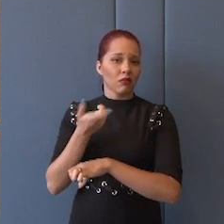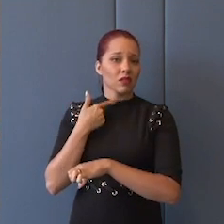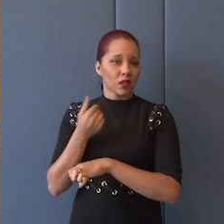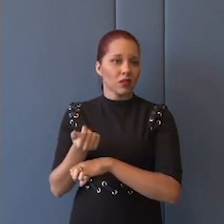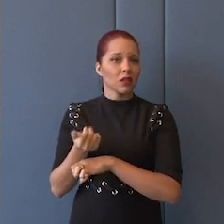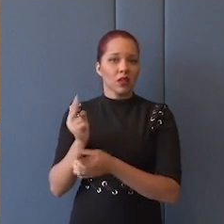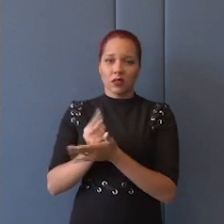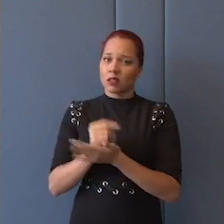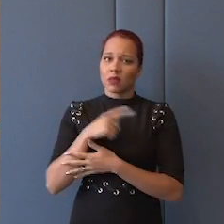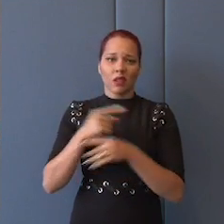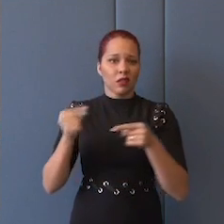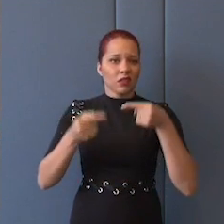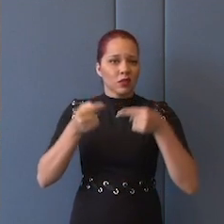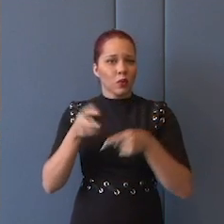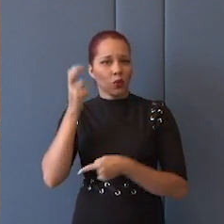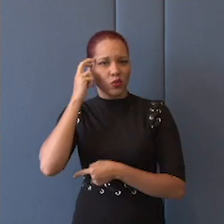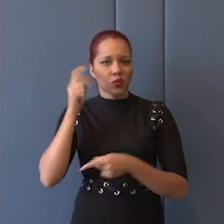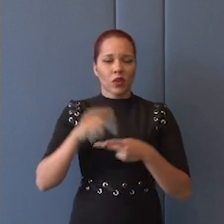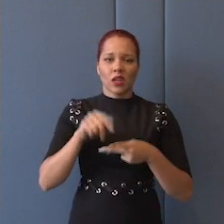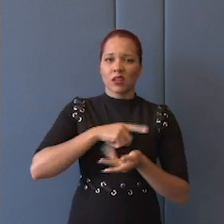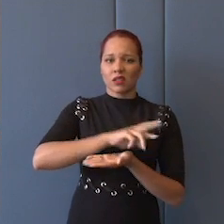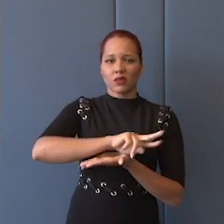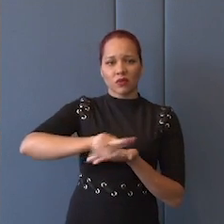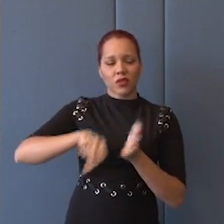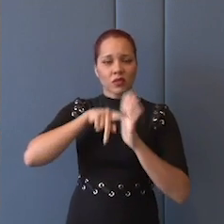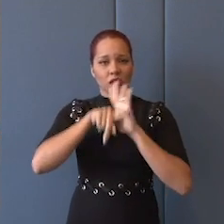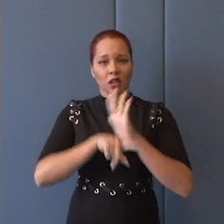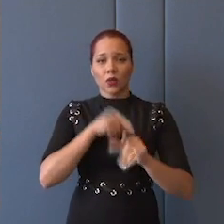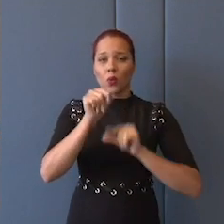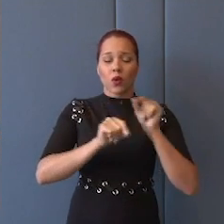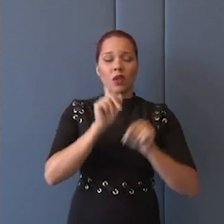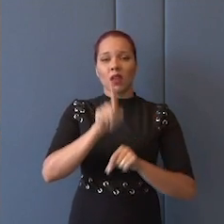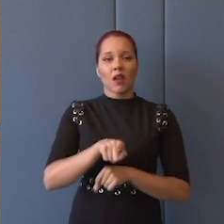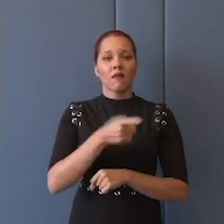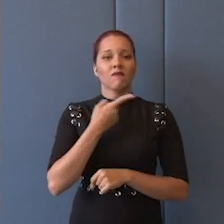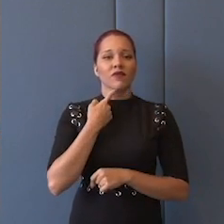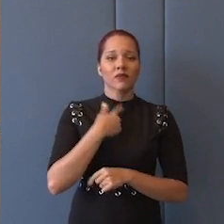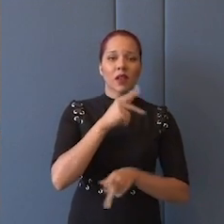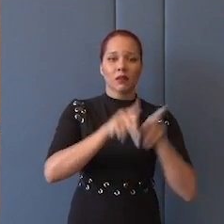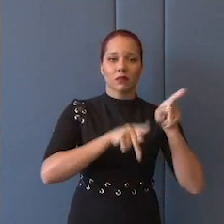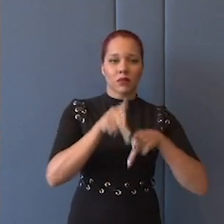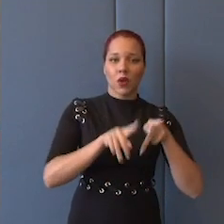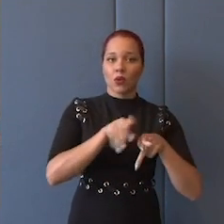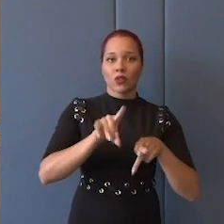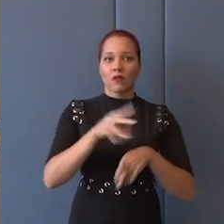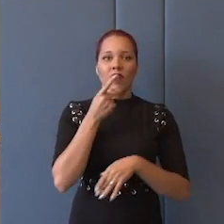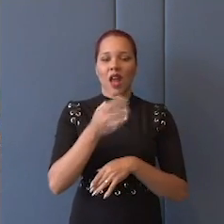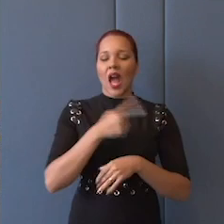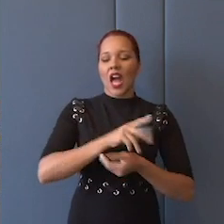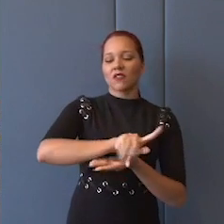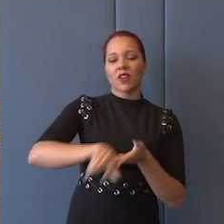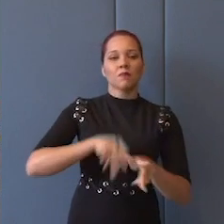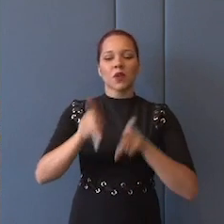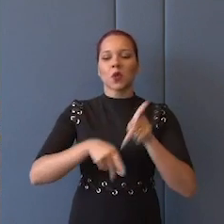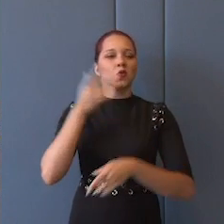dessa tensão estrutural, sempre dentro dessa complexidade de interpretação do que é a vontade do povo. mas não adianta dizer assim, ah, o povo é uma porção de gente, eu não sei